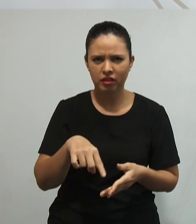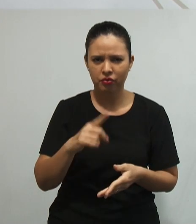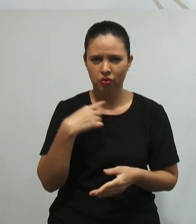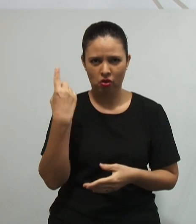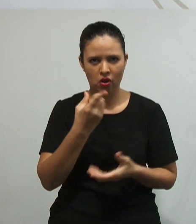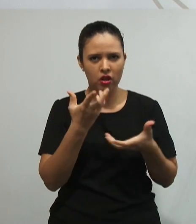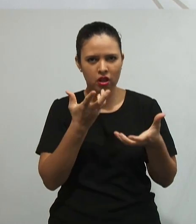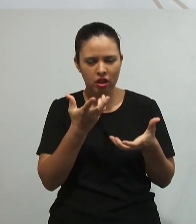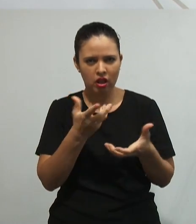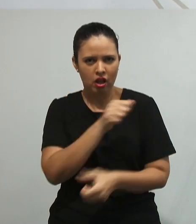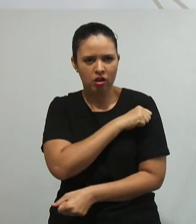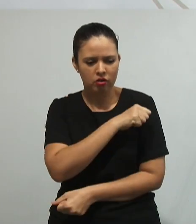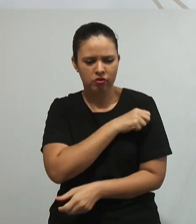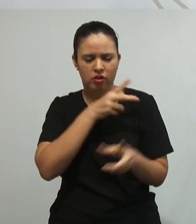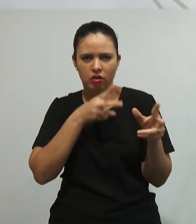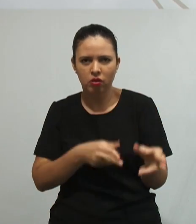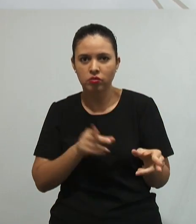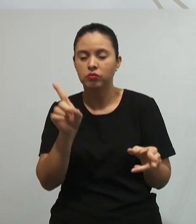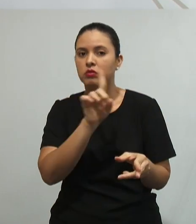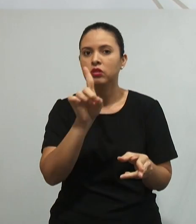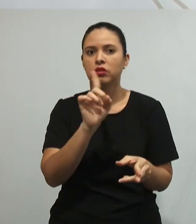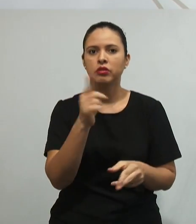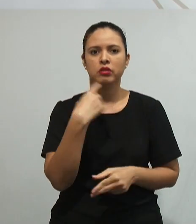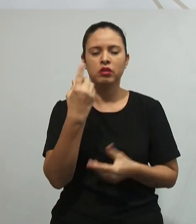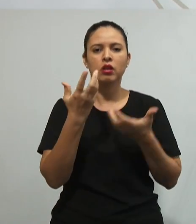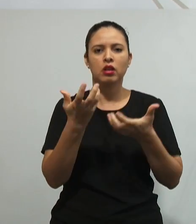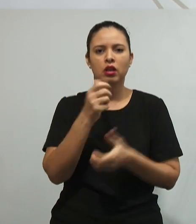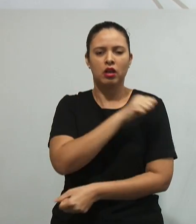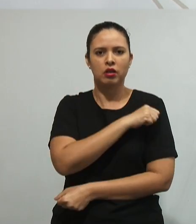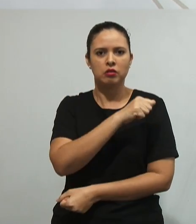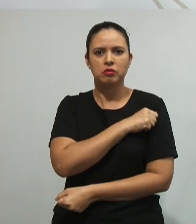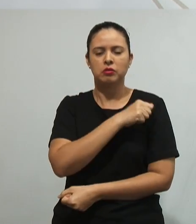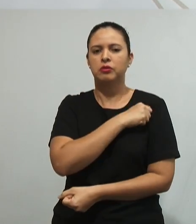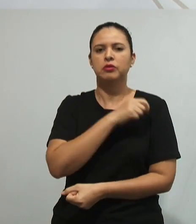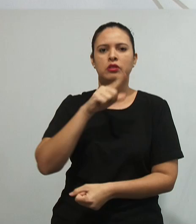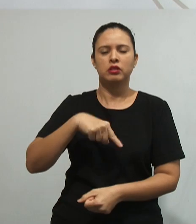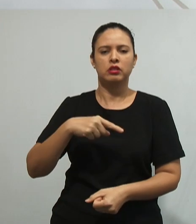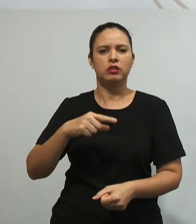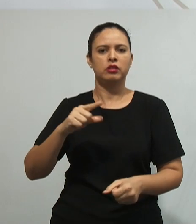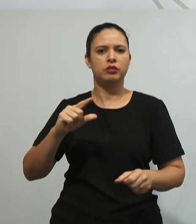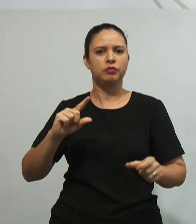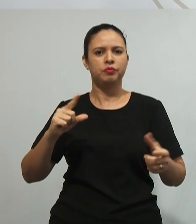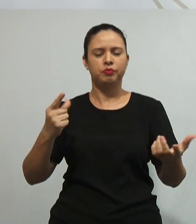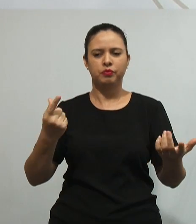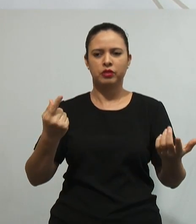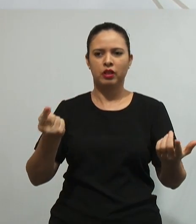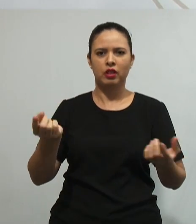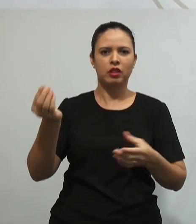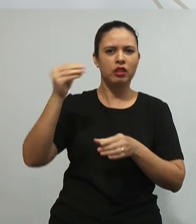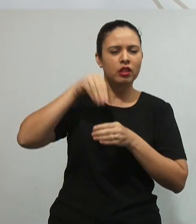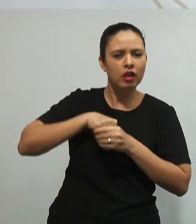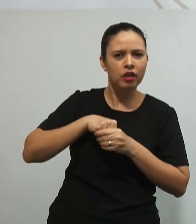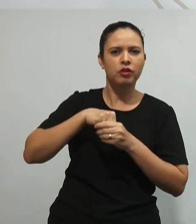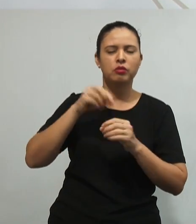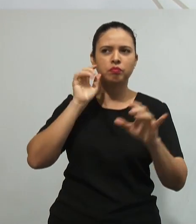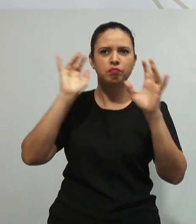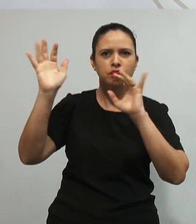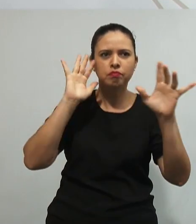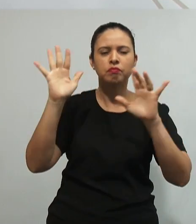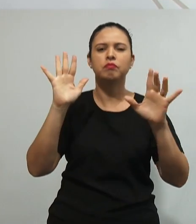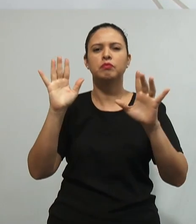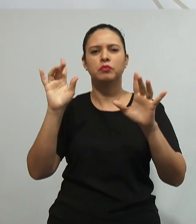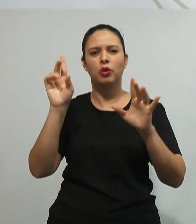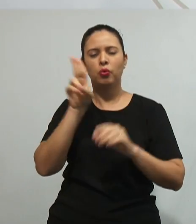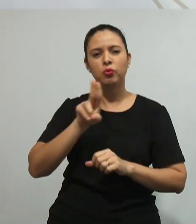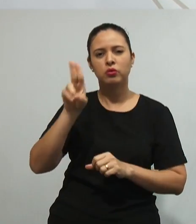queremos. Nós queremos um aluno ativo, um aluno que pense, um aluno que possa usar a imaginação dentro da sala de